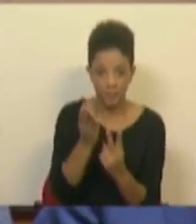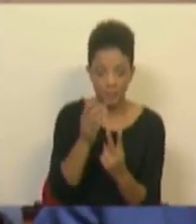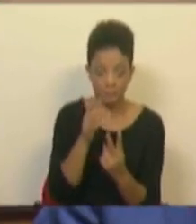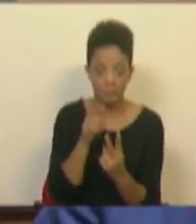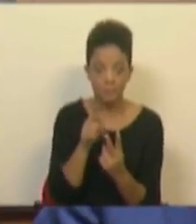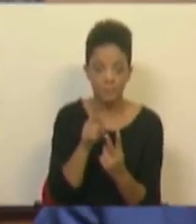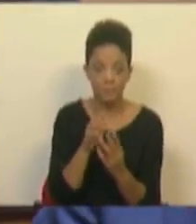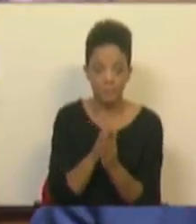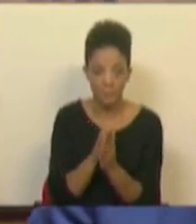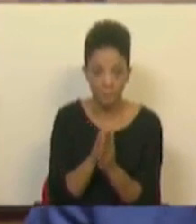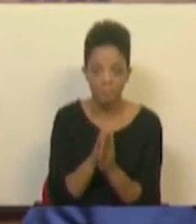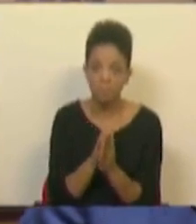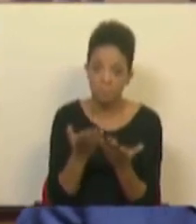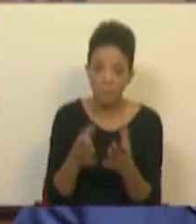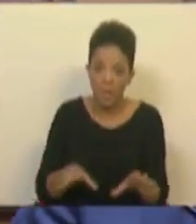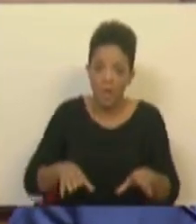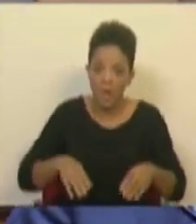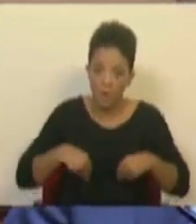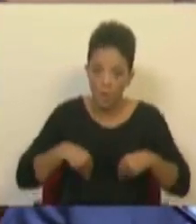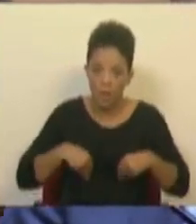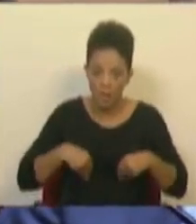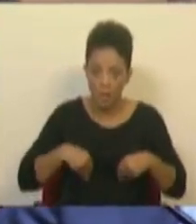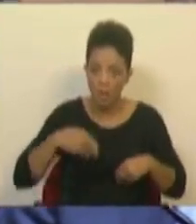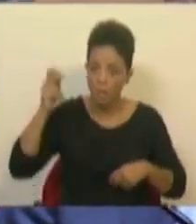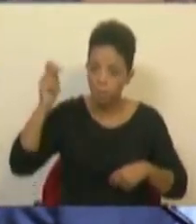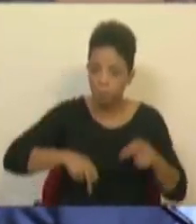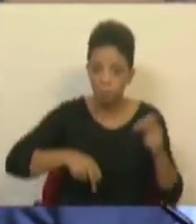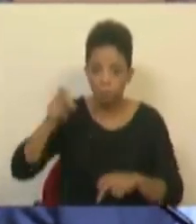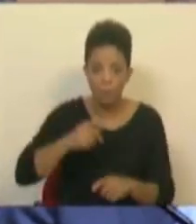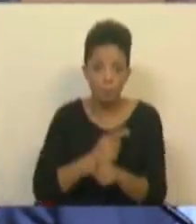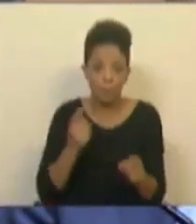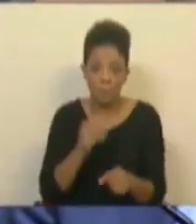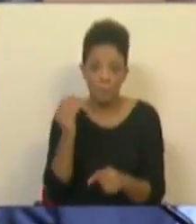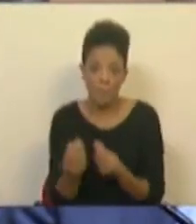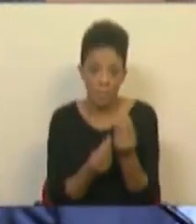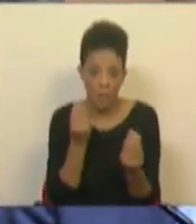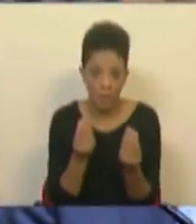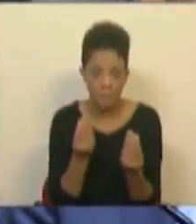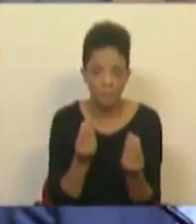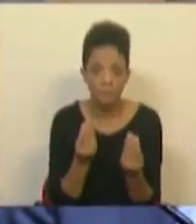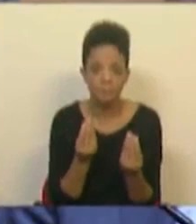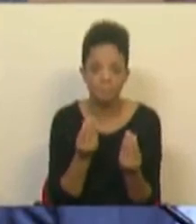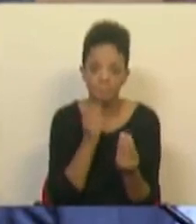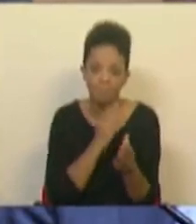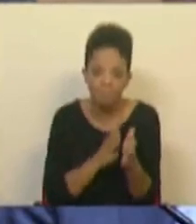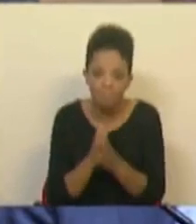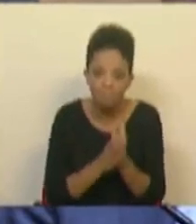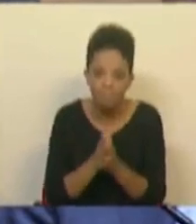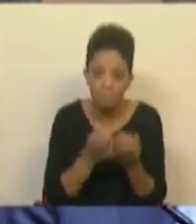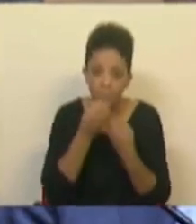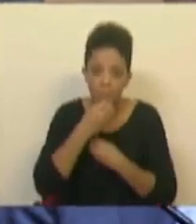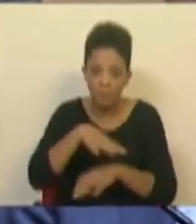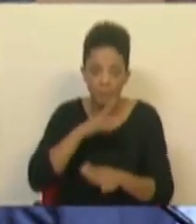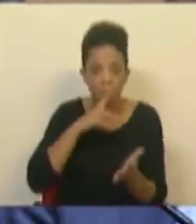acolhem de braços abertos o que aconteceu, porque é uma maneira de aproveitar-se da perda